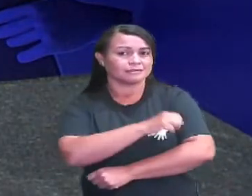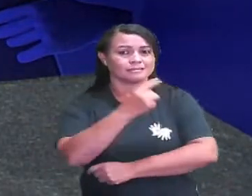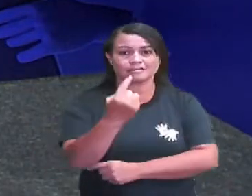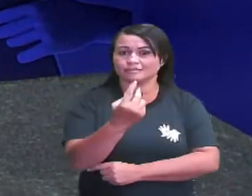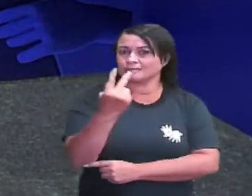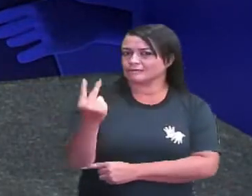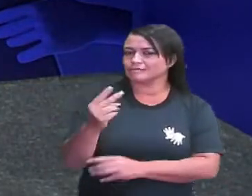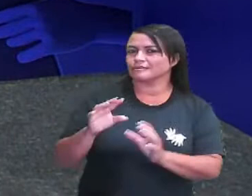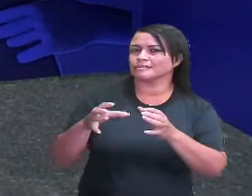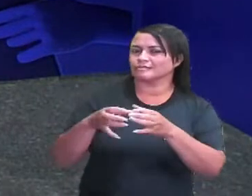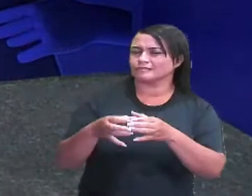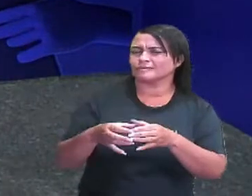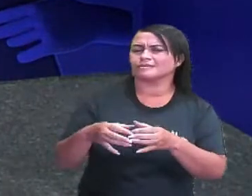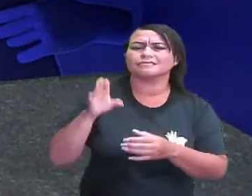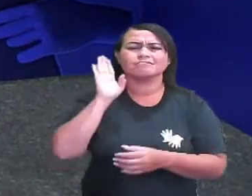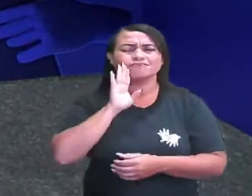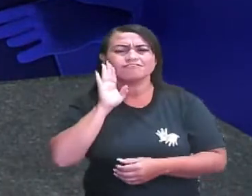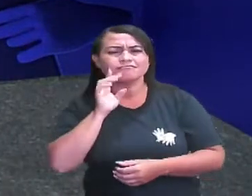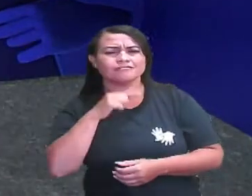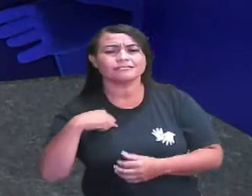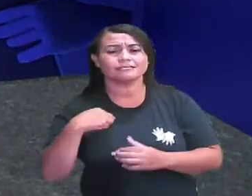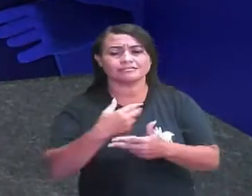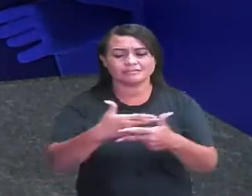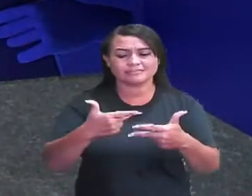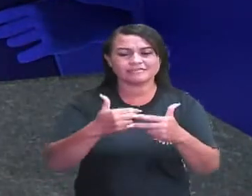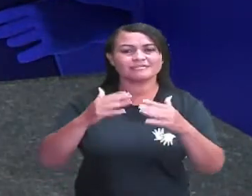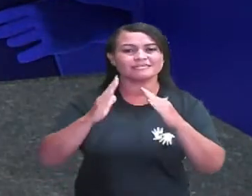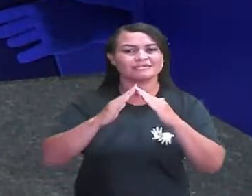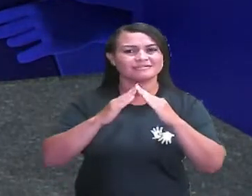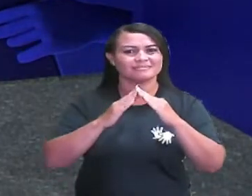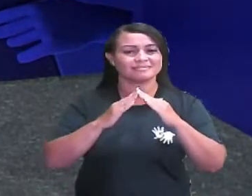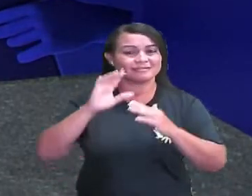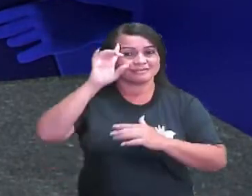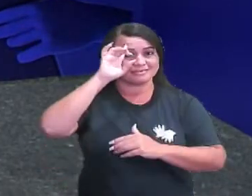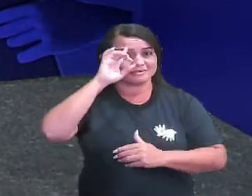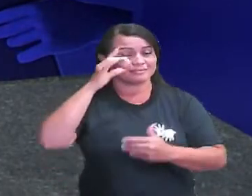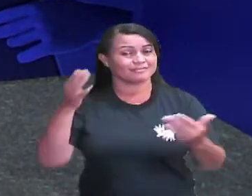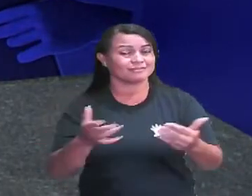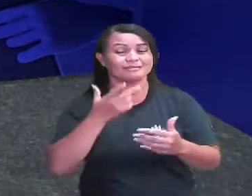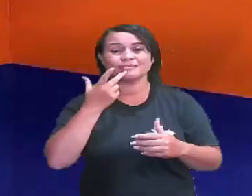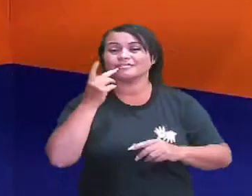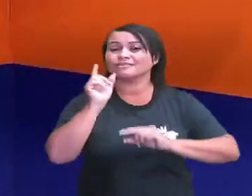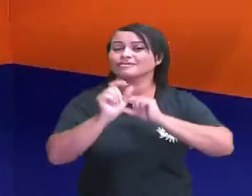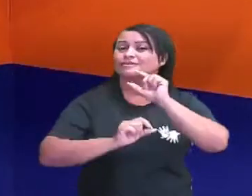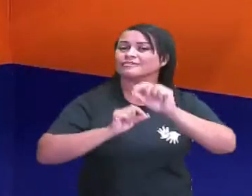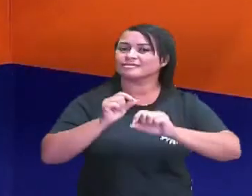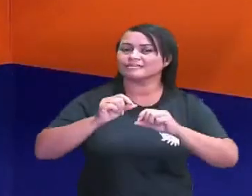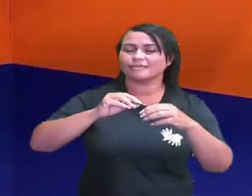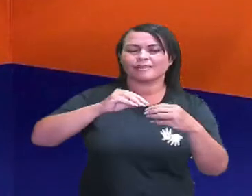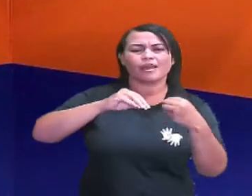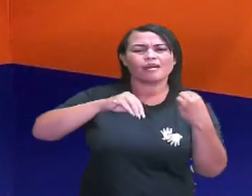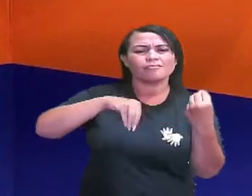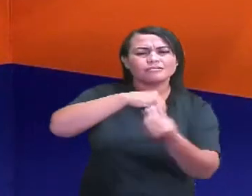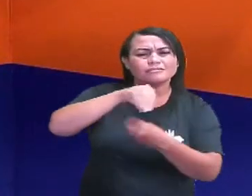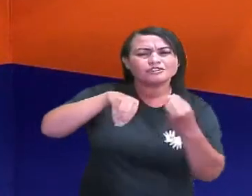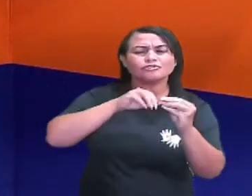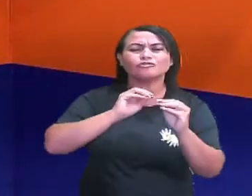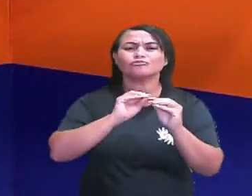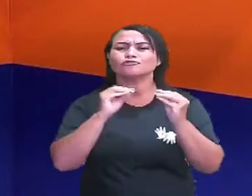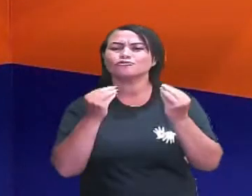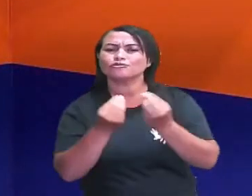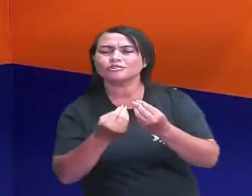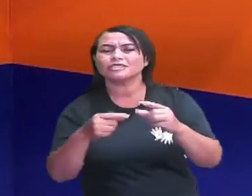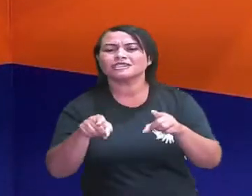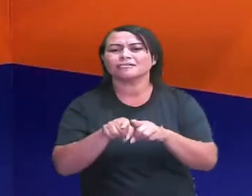com as coisas de casa, com o nosso cotidiano. Hoje vamos falar sobre misturas homogêneas e